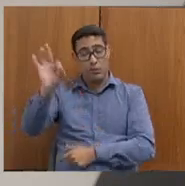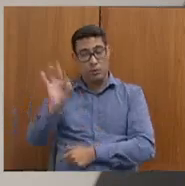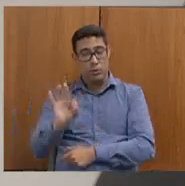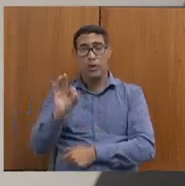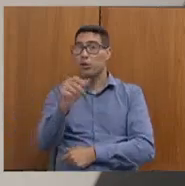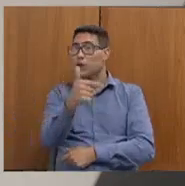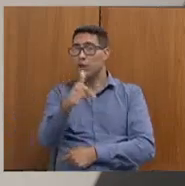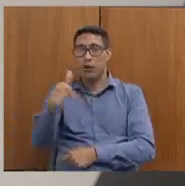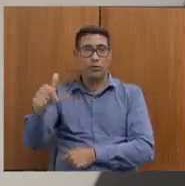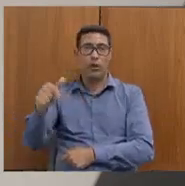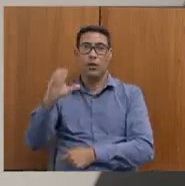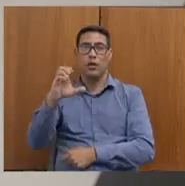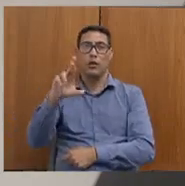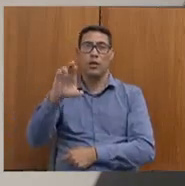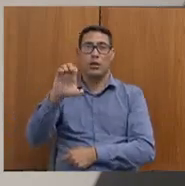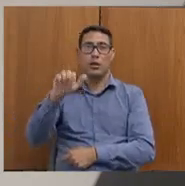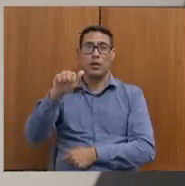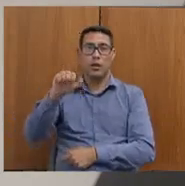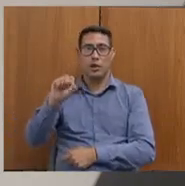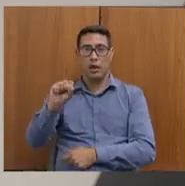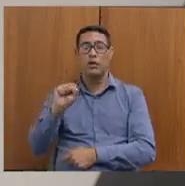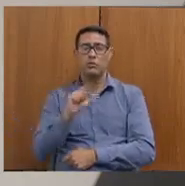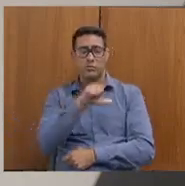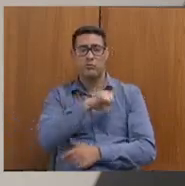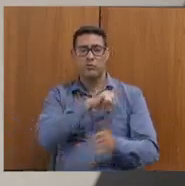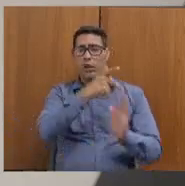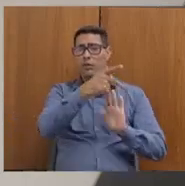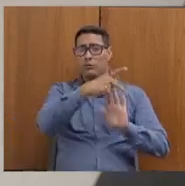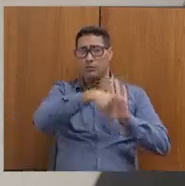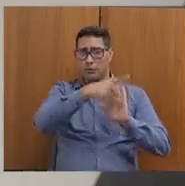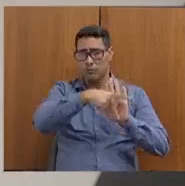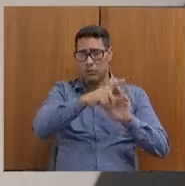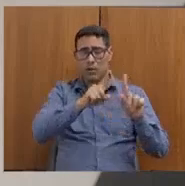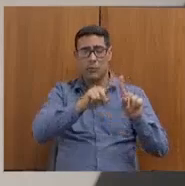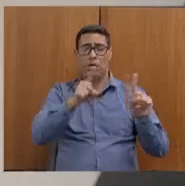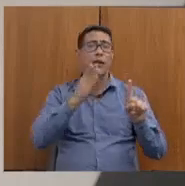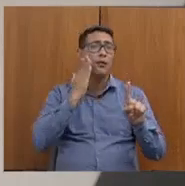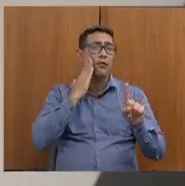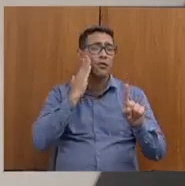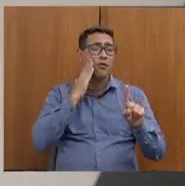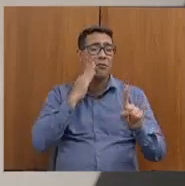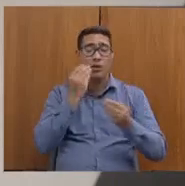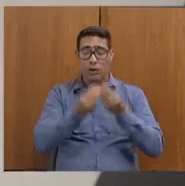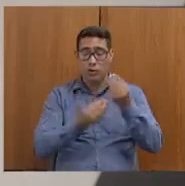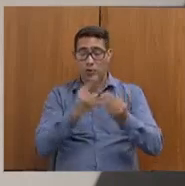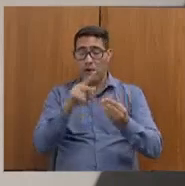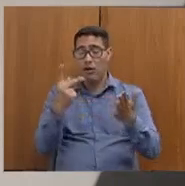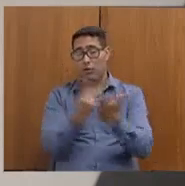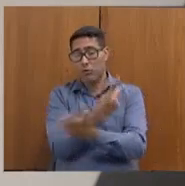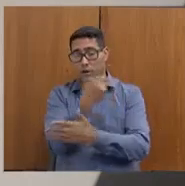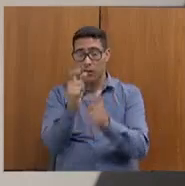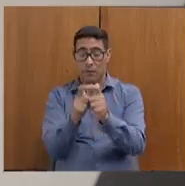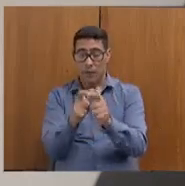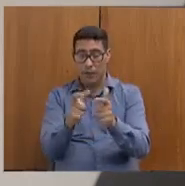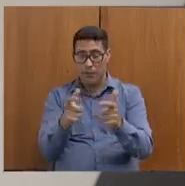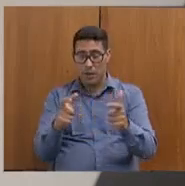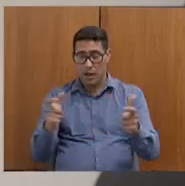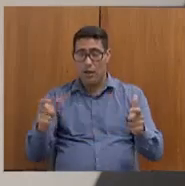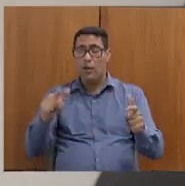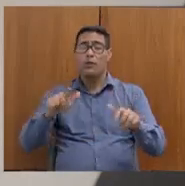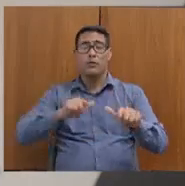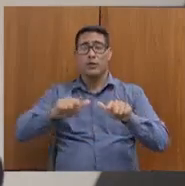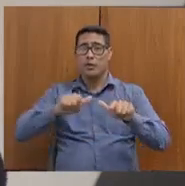plano para ampliação dos CREAS. Eu queria saber há quantos andam a perspectiva de ampliação desse serviço importante